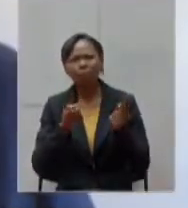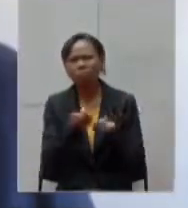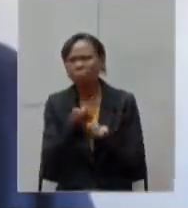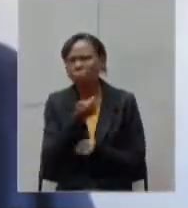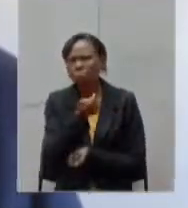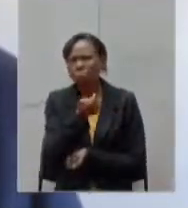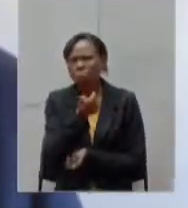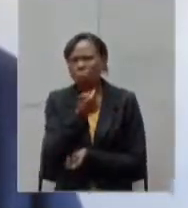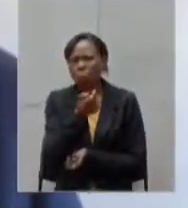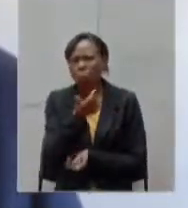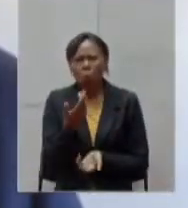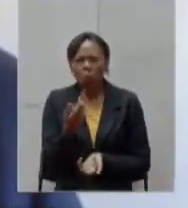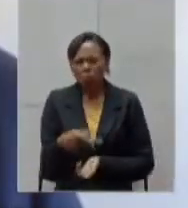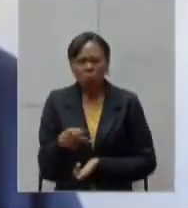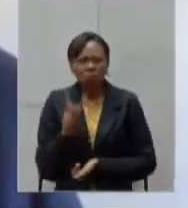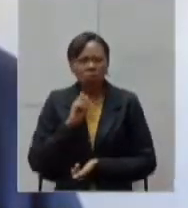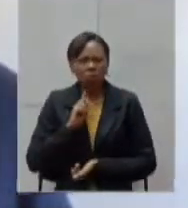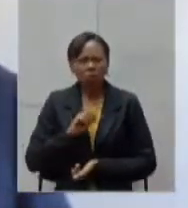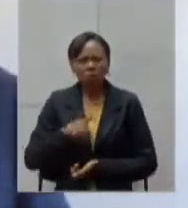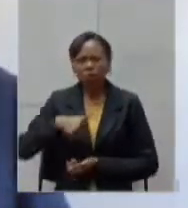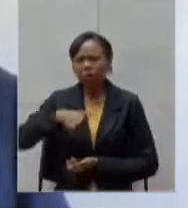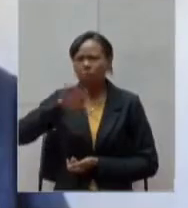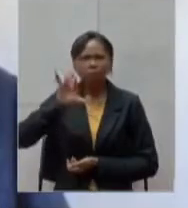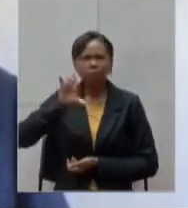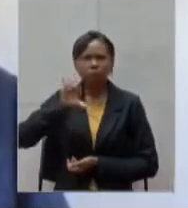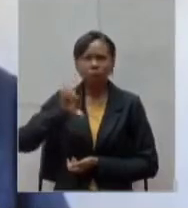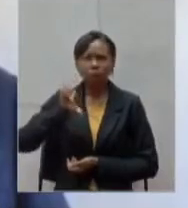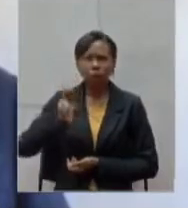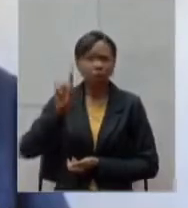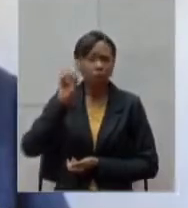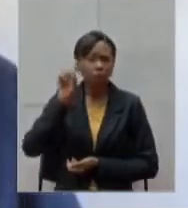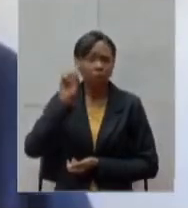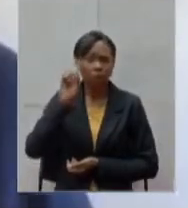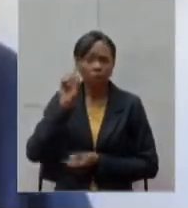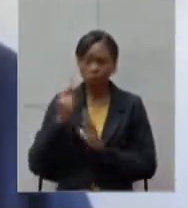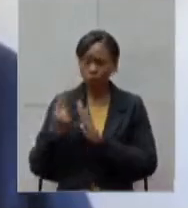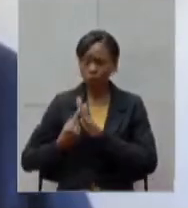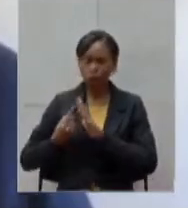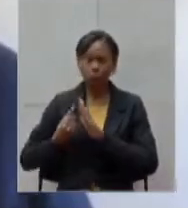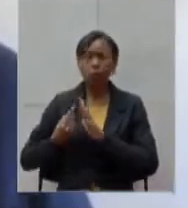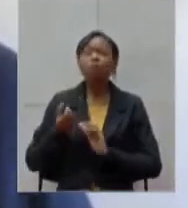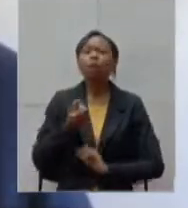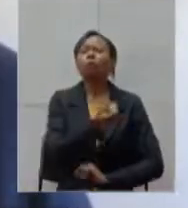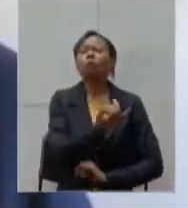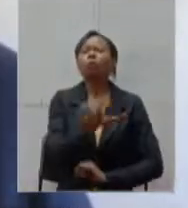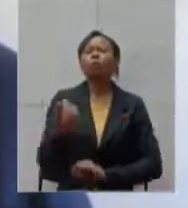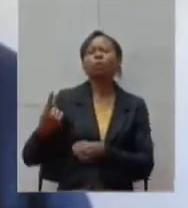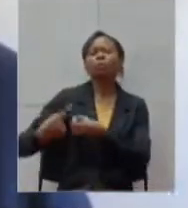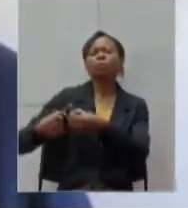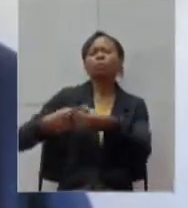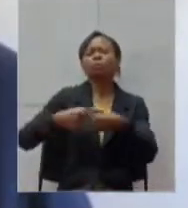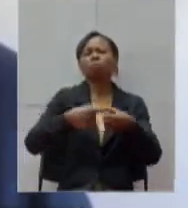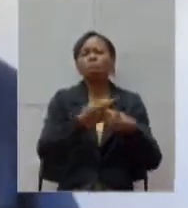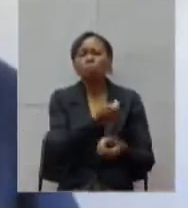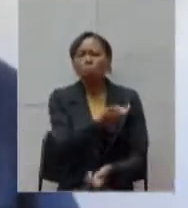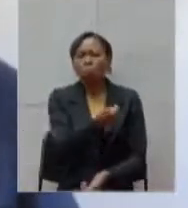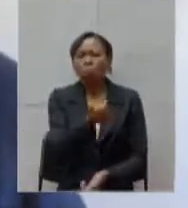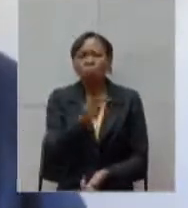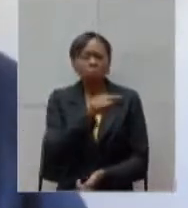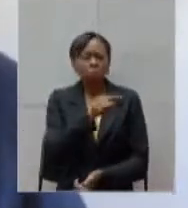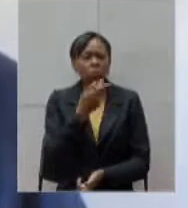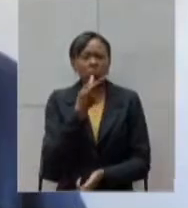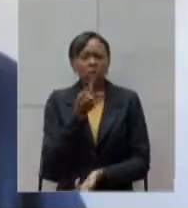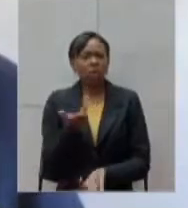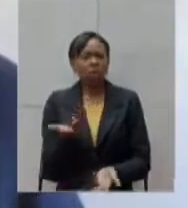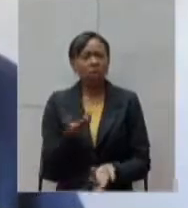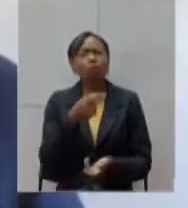dias de proposta de isolamento e distanciamento social o número de municípios que vossa excelência apresentou é muito baixo então queria que o senhor